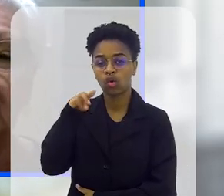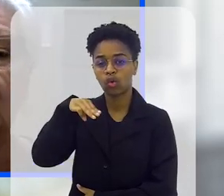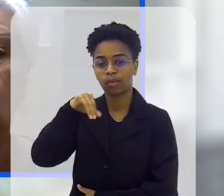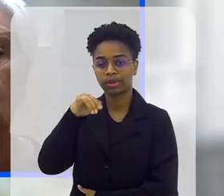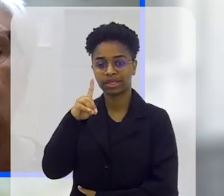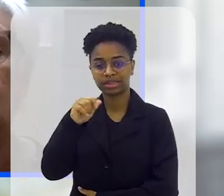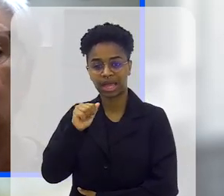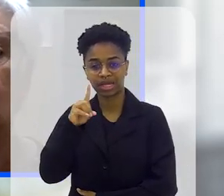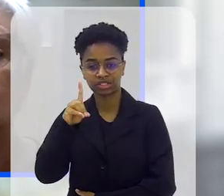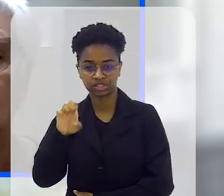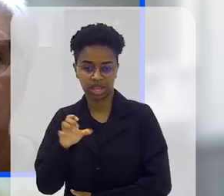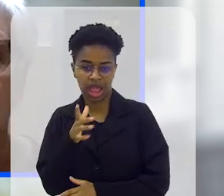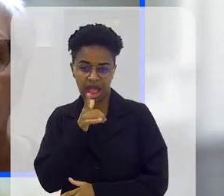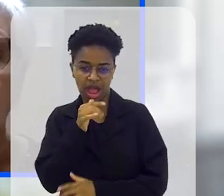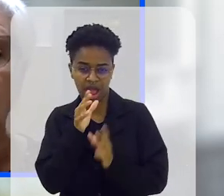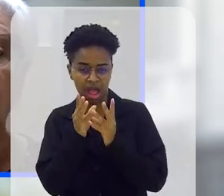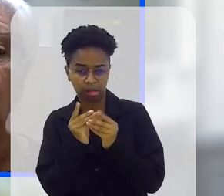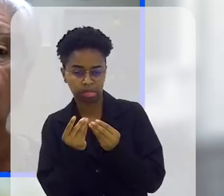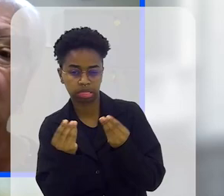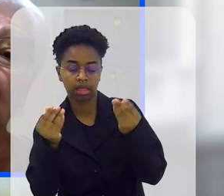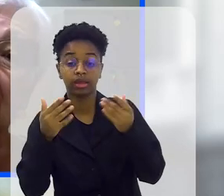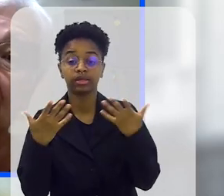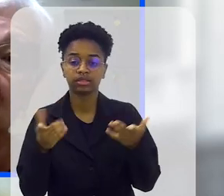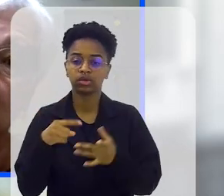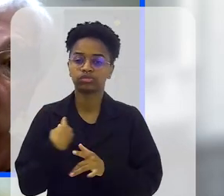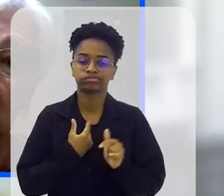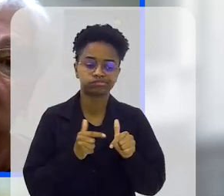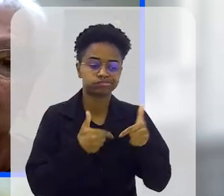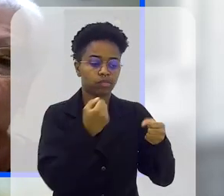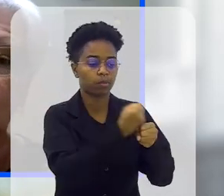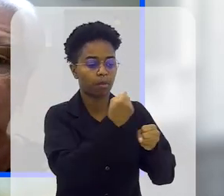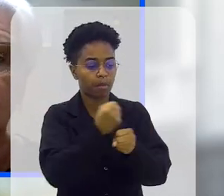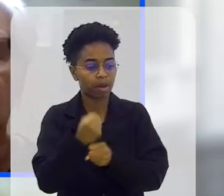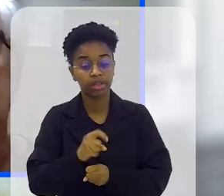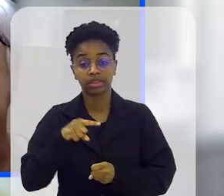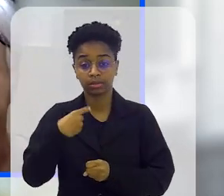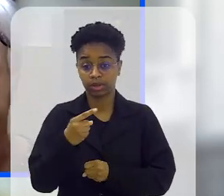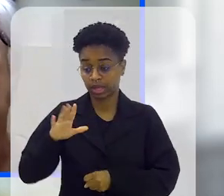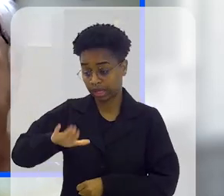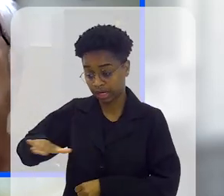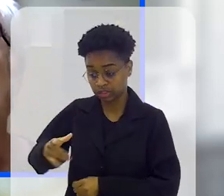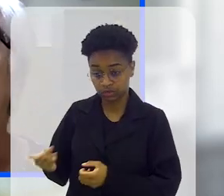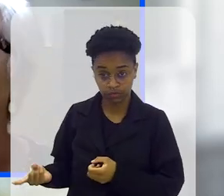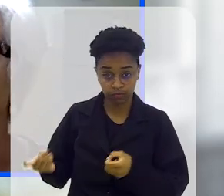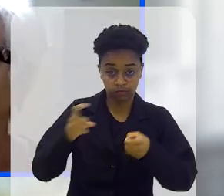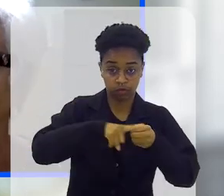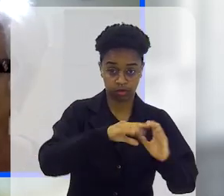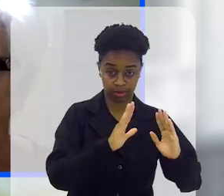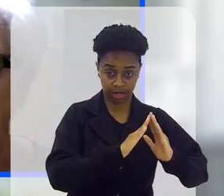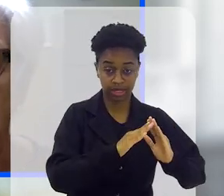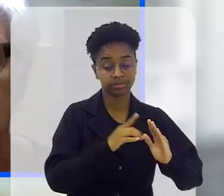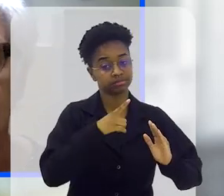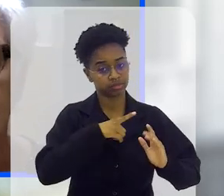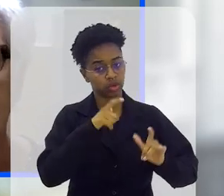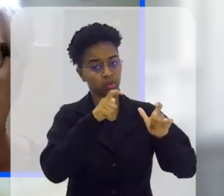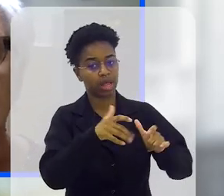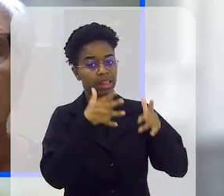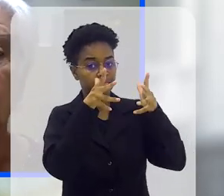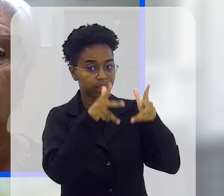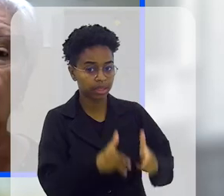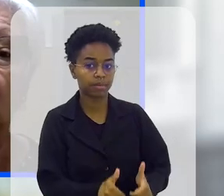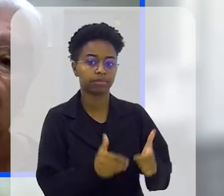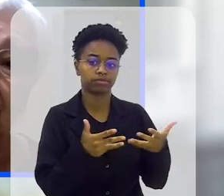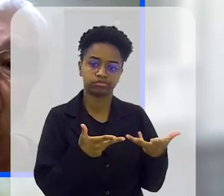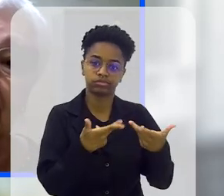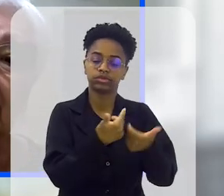Então, a gente faz algumas intervenções para garantir que ela, quando ela retornar na casa, ela vai estar em um ambiente limpo, higienizado,